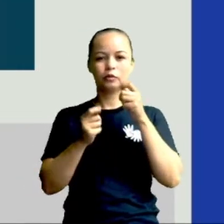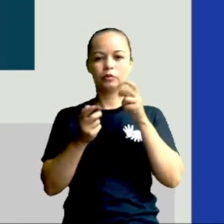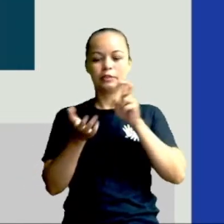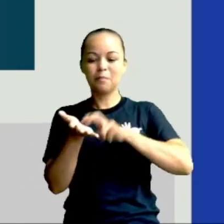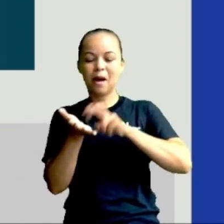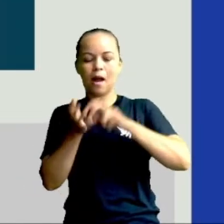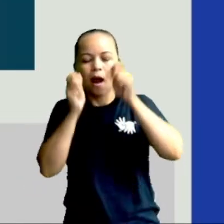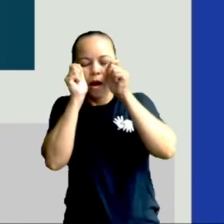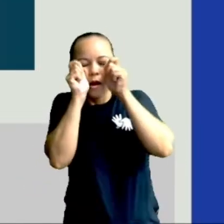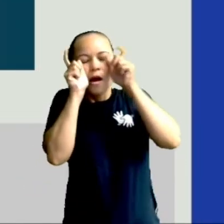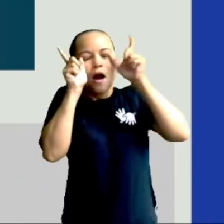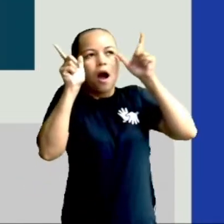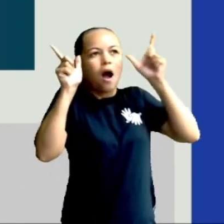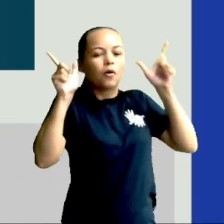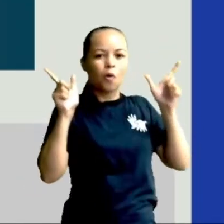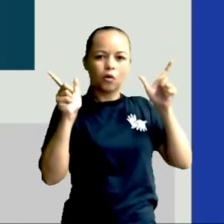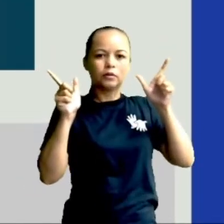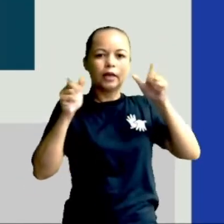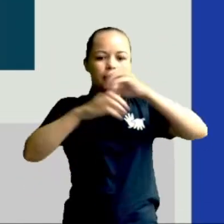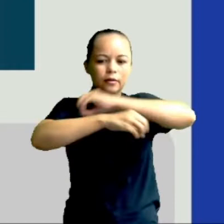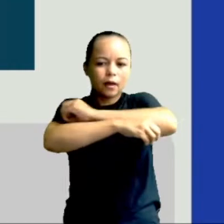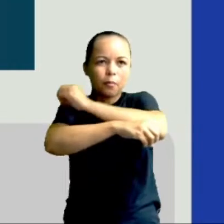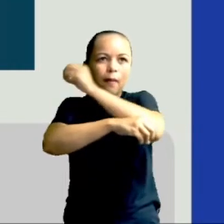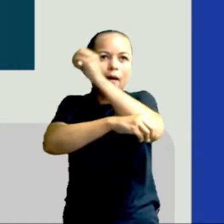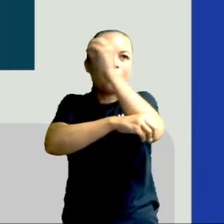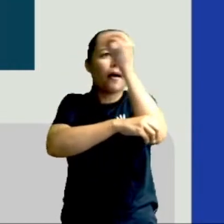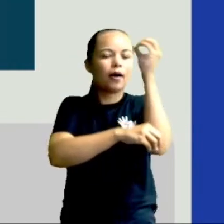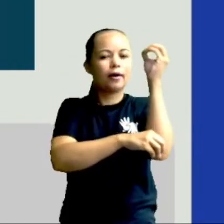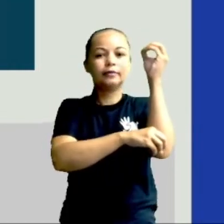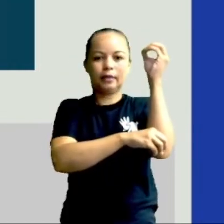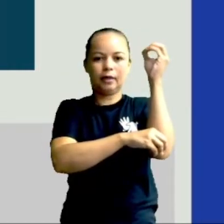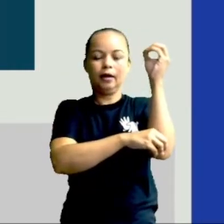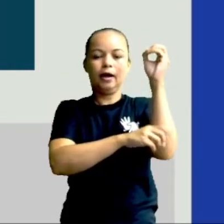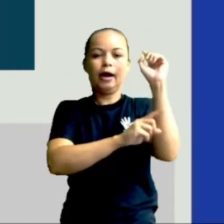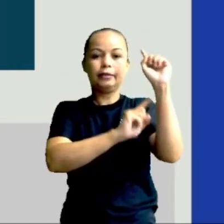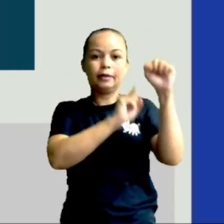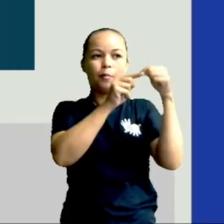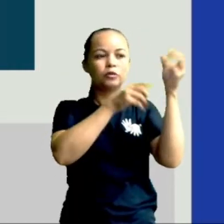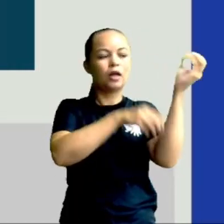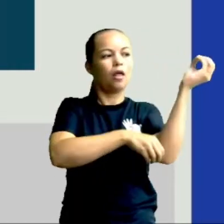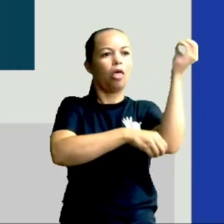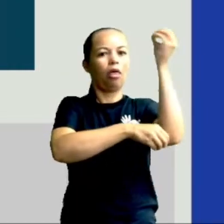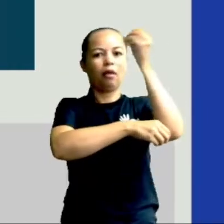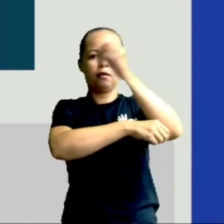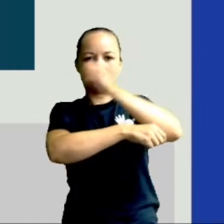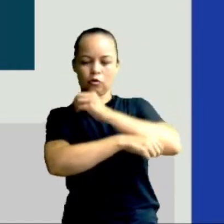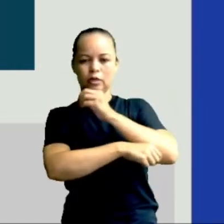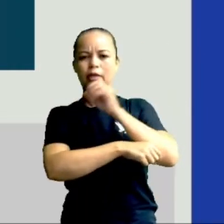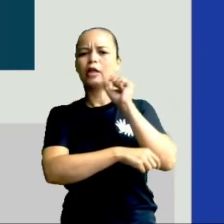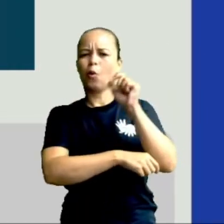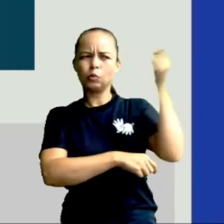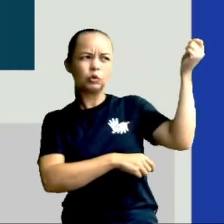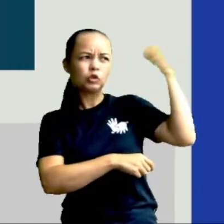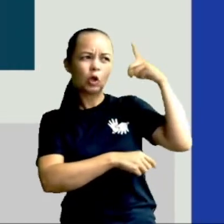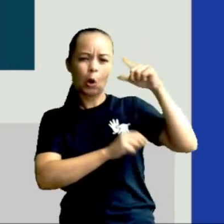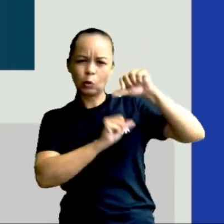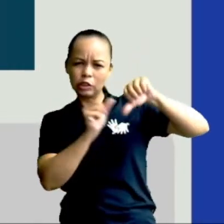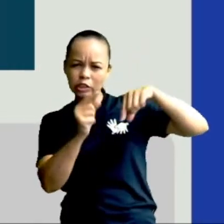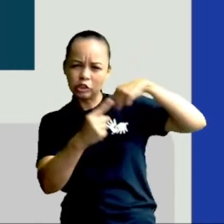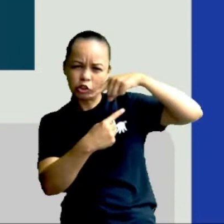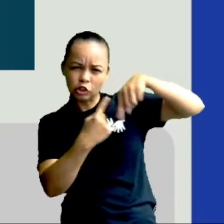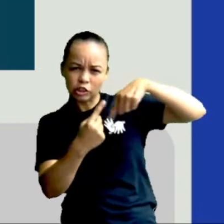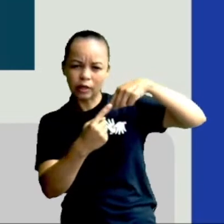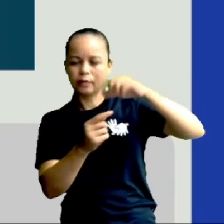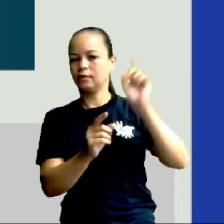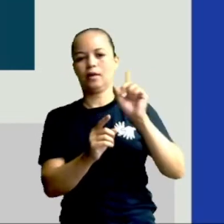lado, ele vai crescendo e depois volta para o outro. Não é o Sol que está girando em volta da Terra. É a Terra que está girando em volta dela mesma. O Sol,